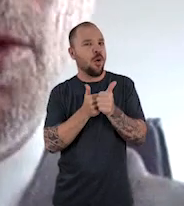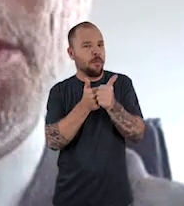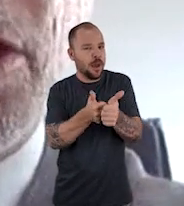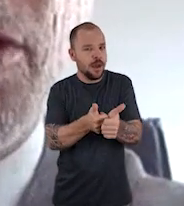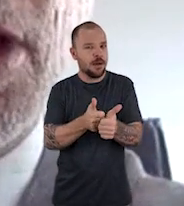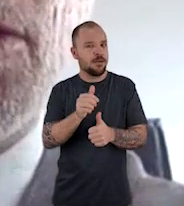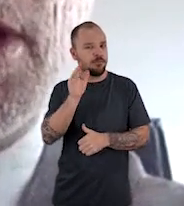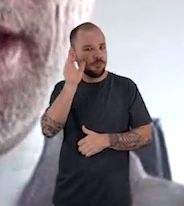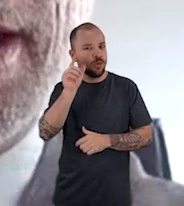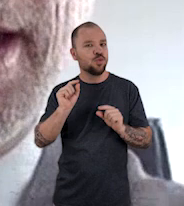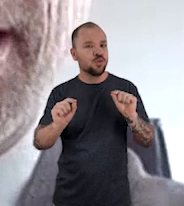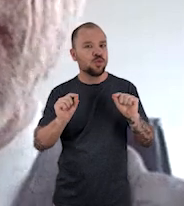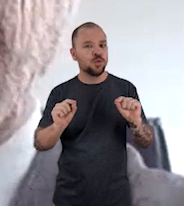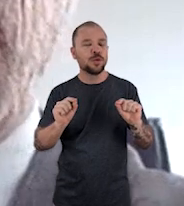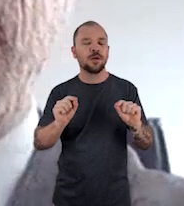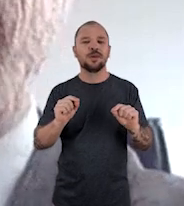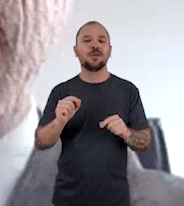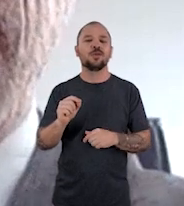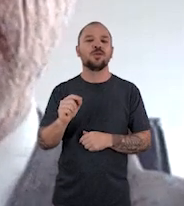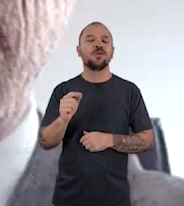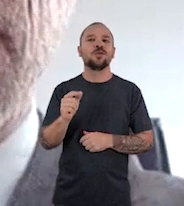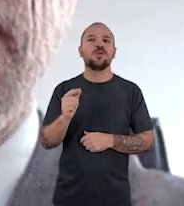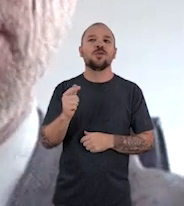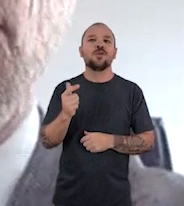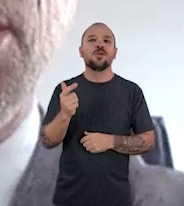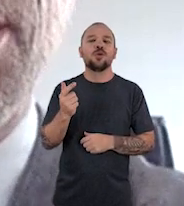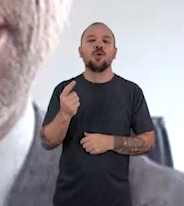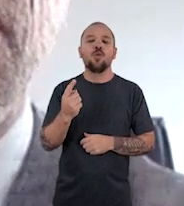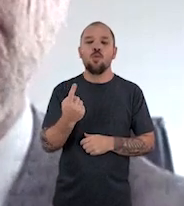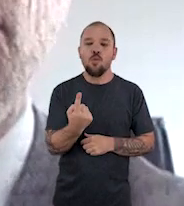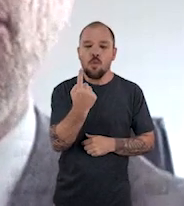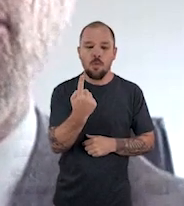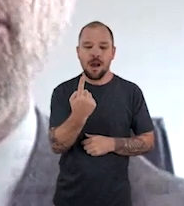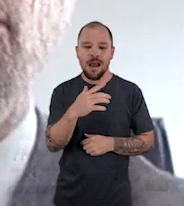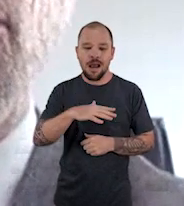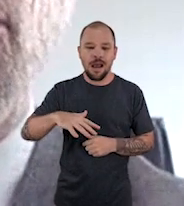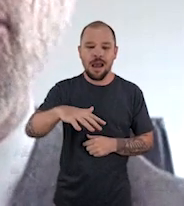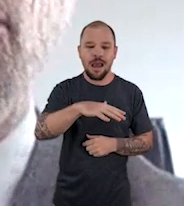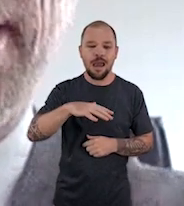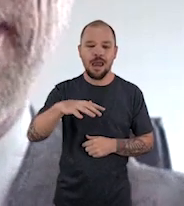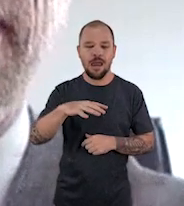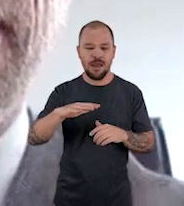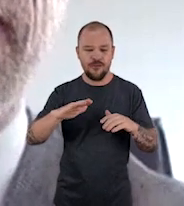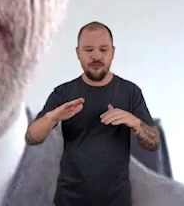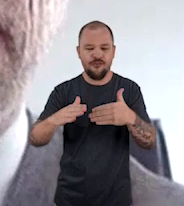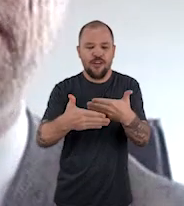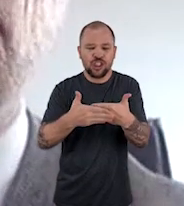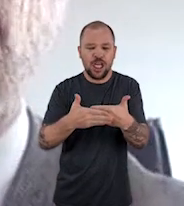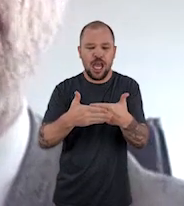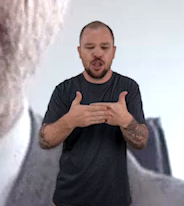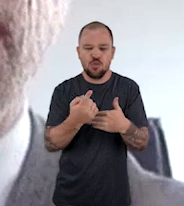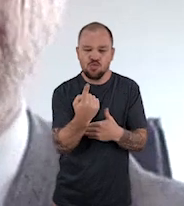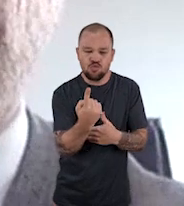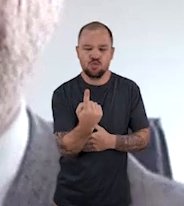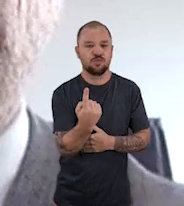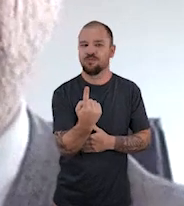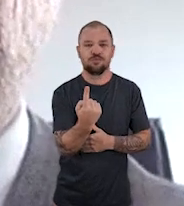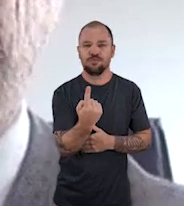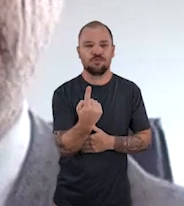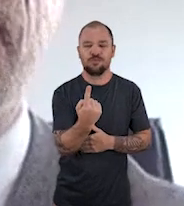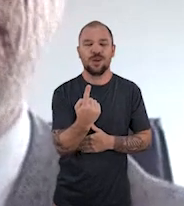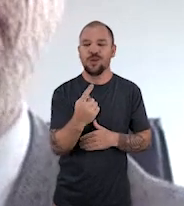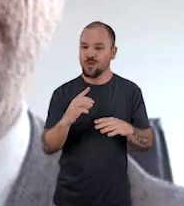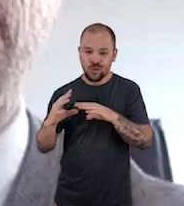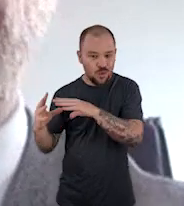observando, quer dizer, que, na verdade, não existe muito mais uma área restrita. As áreas se comunicam,